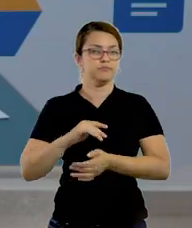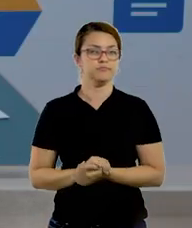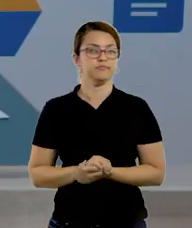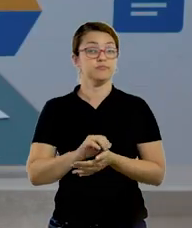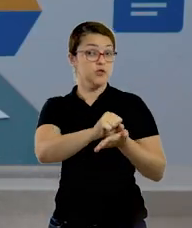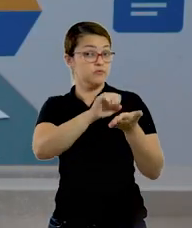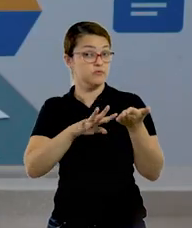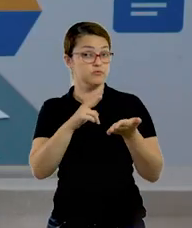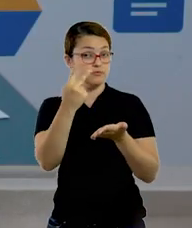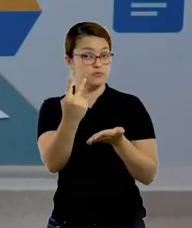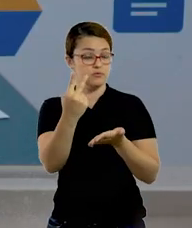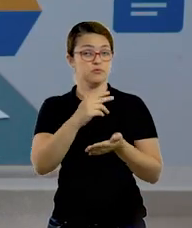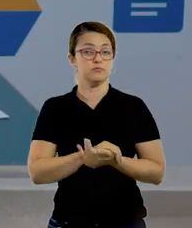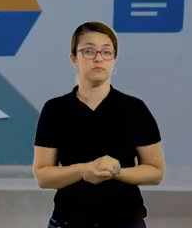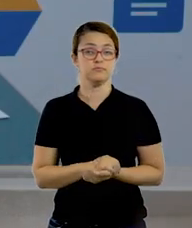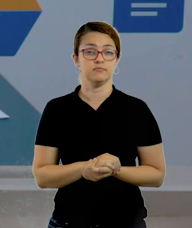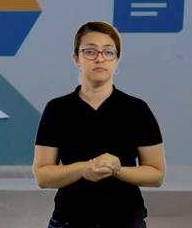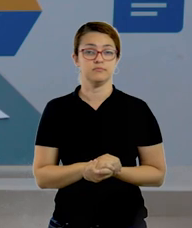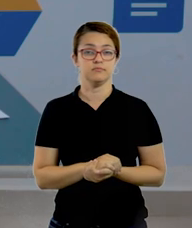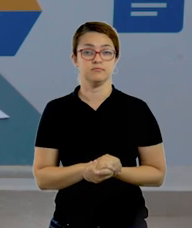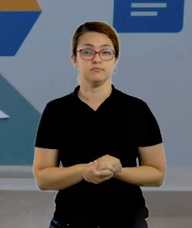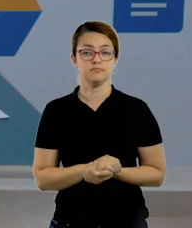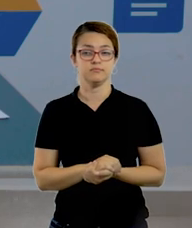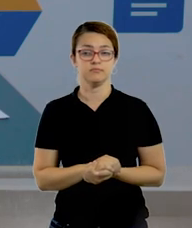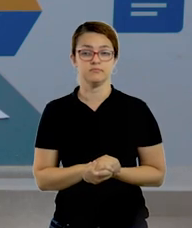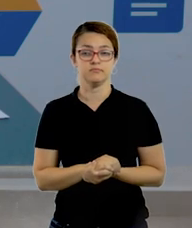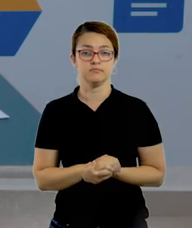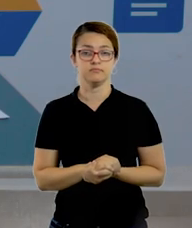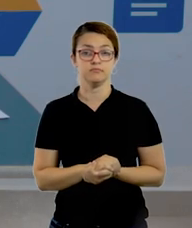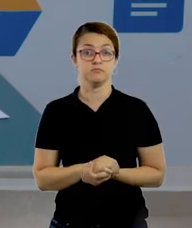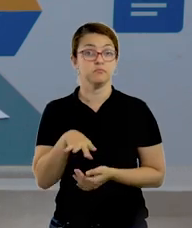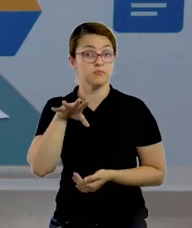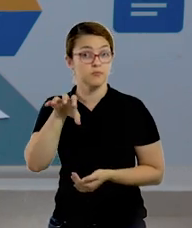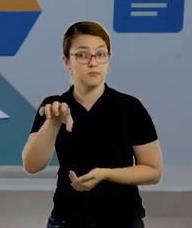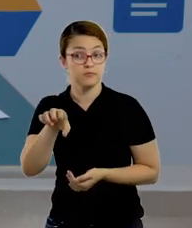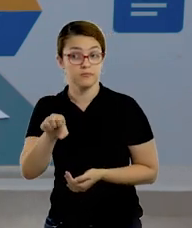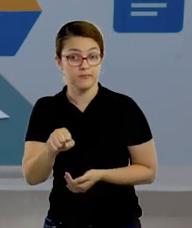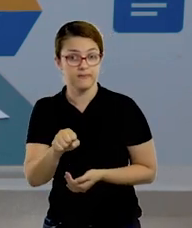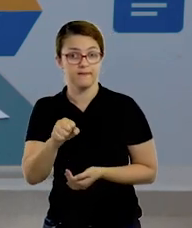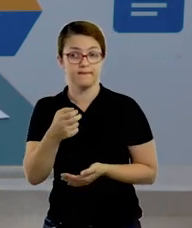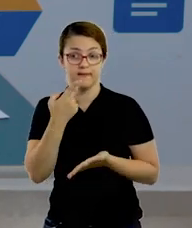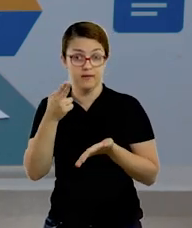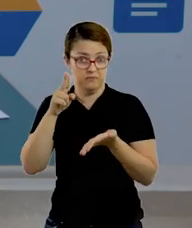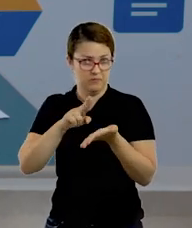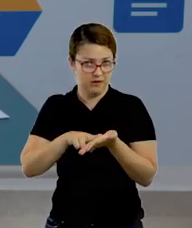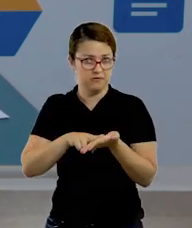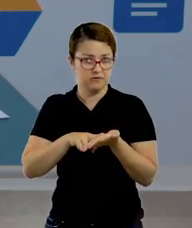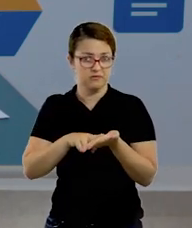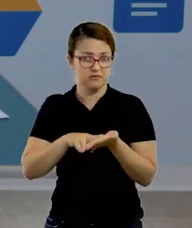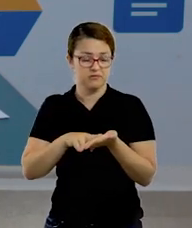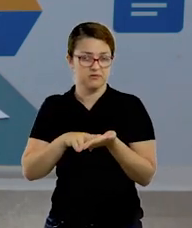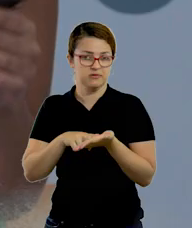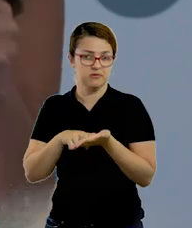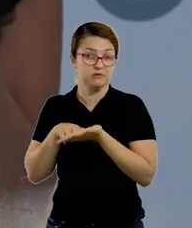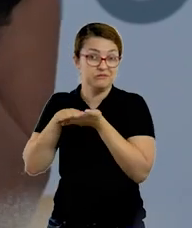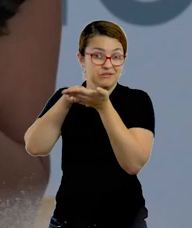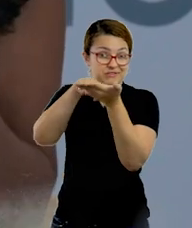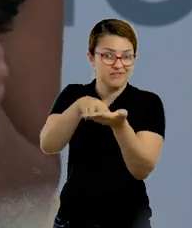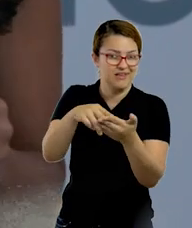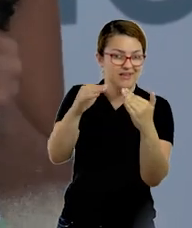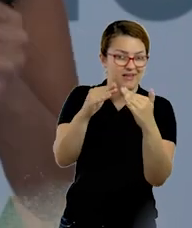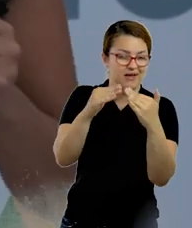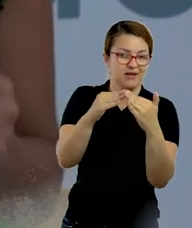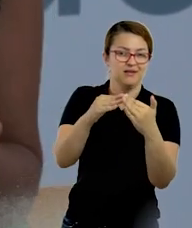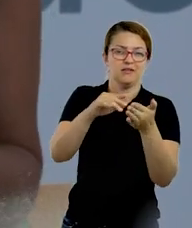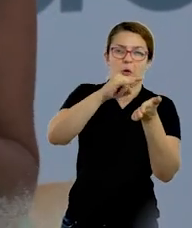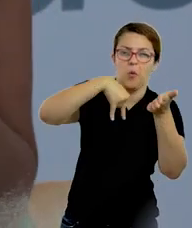pegarem aí na sua casa as correspondências que chegam na sua casa, tá bom? Pega aí as contas, pega aí as correspondências da sua casa, tá? Porque vai